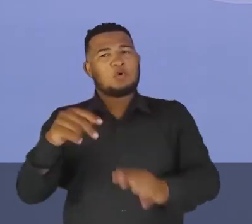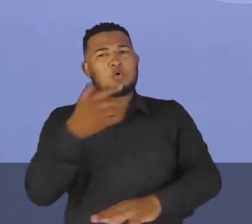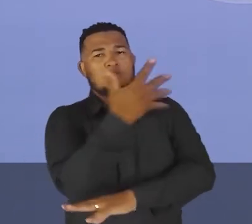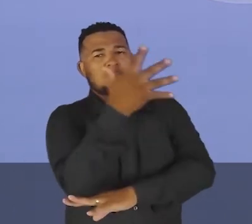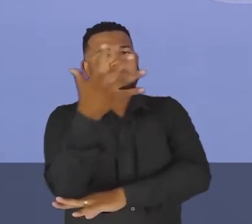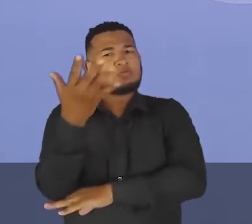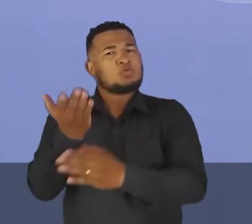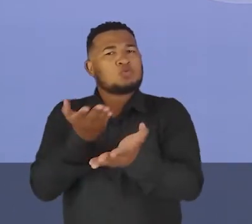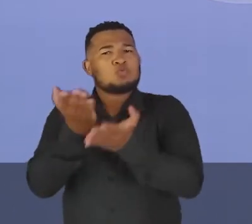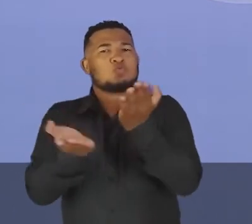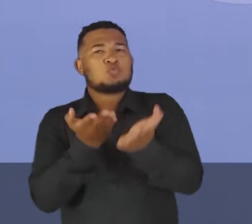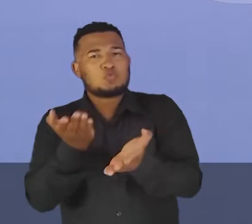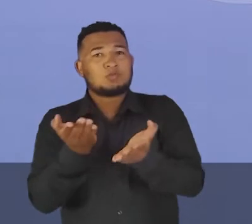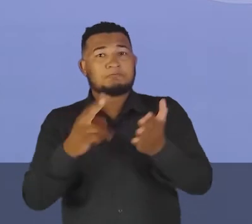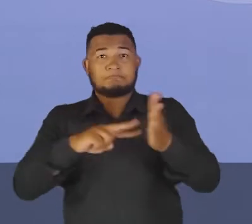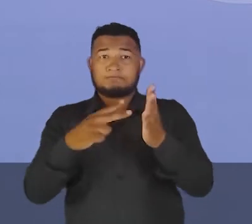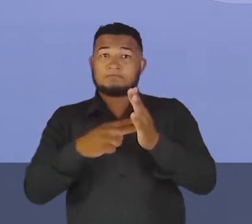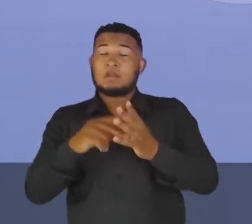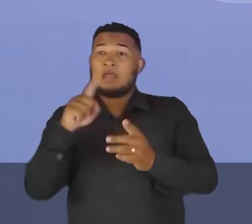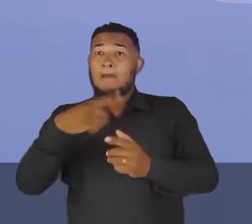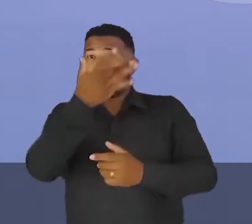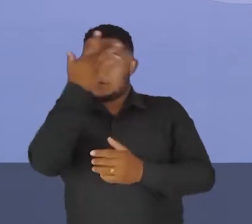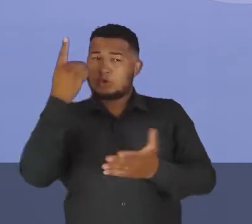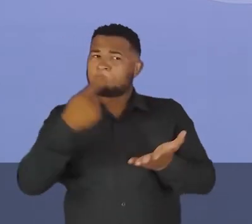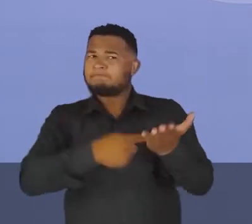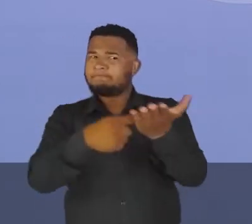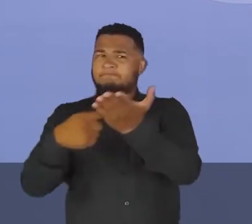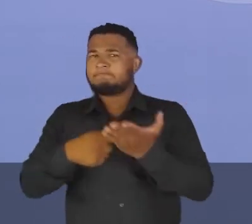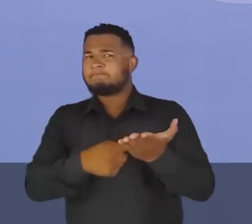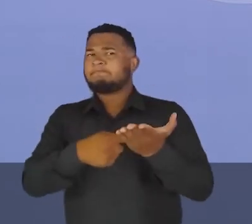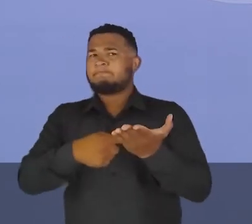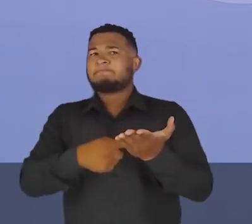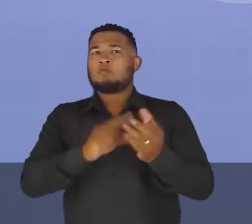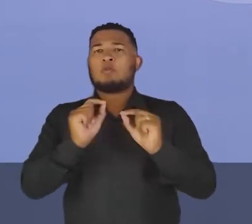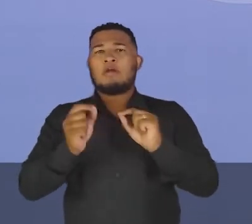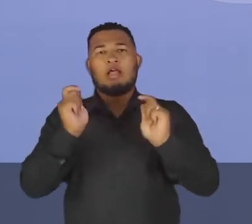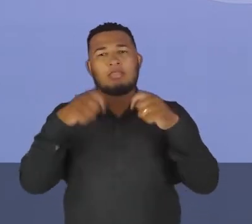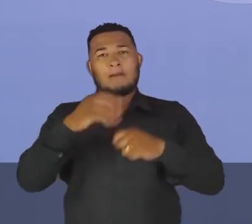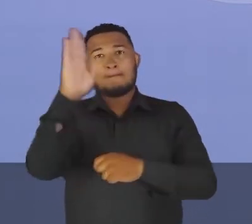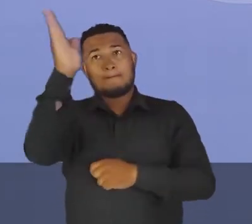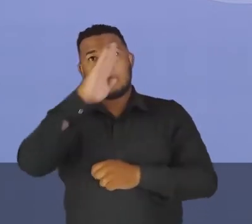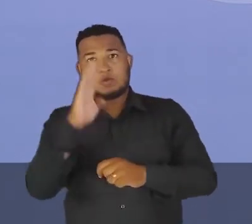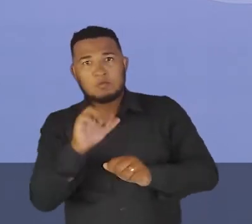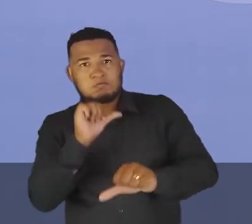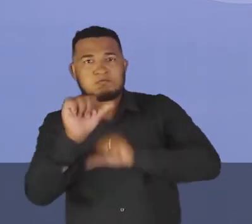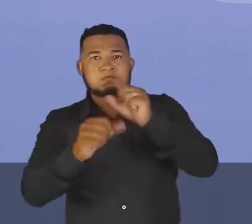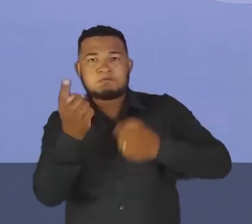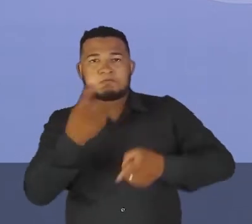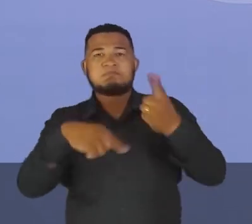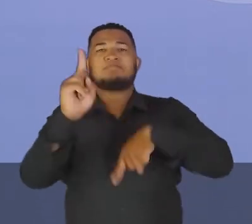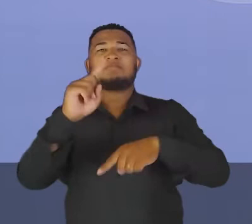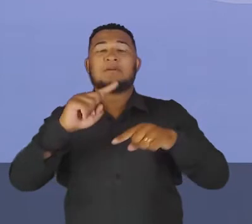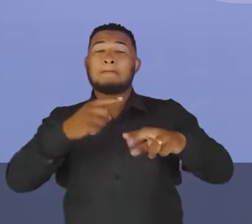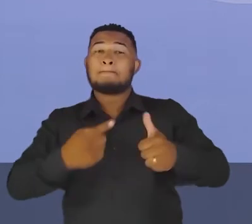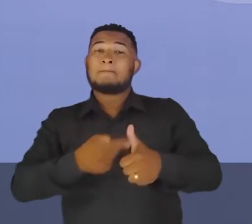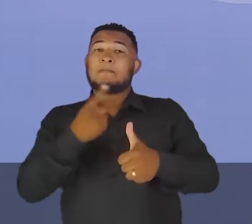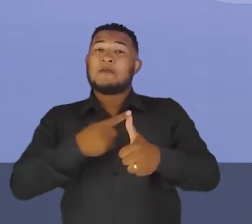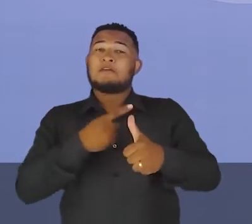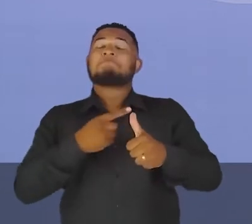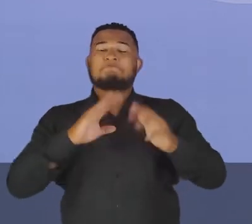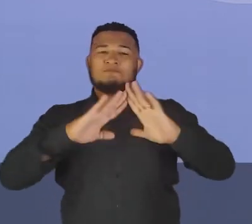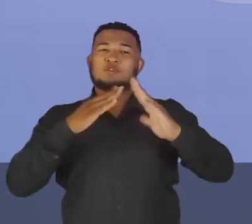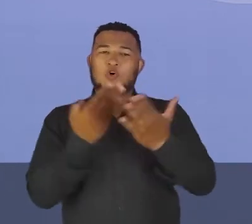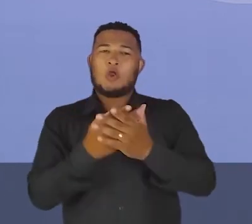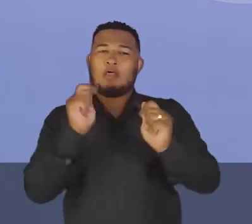verdade, uniu as pessoas na tarefa de cuidar do Brasil, né? Começando a transformar as escolas em um ambiente sustentável, tá?